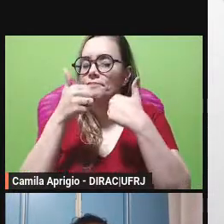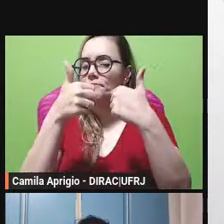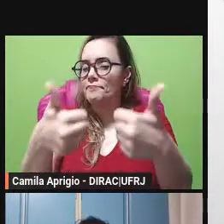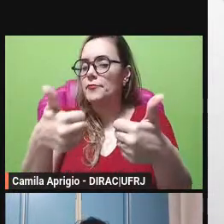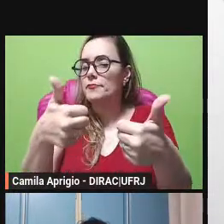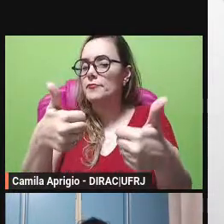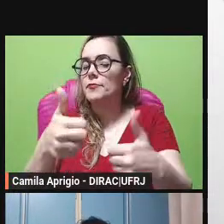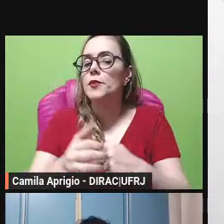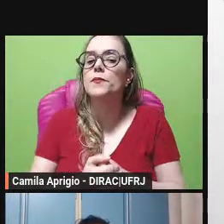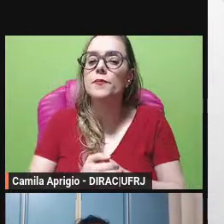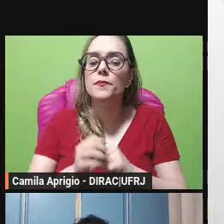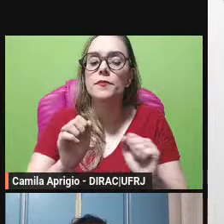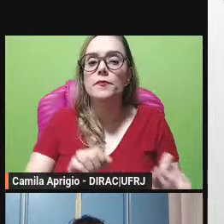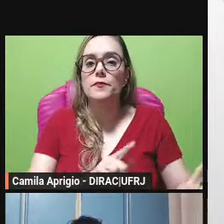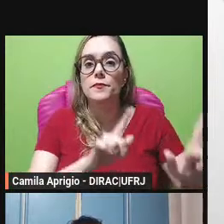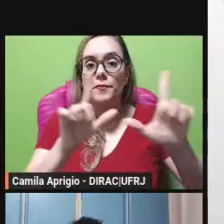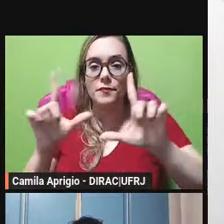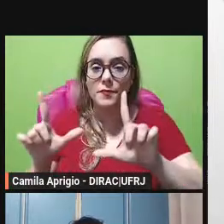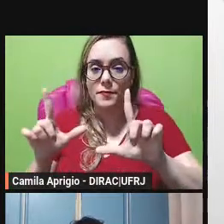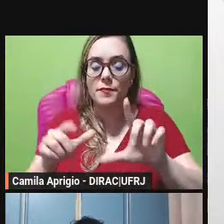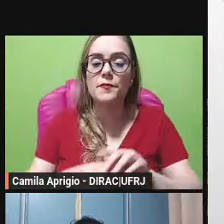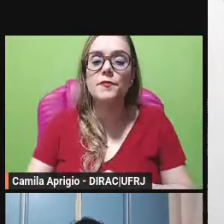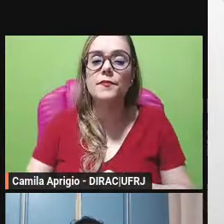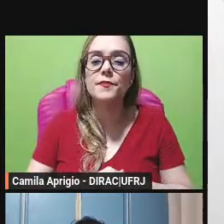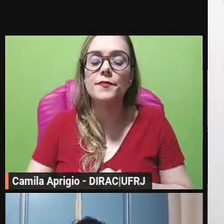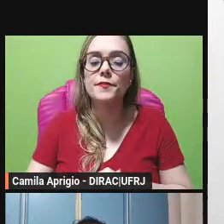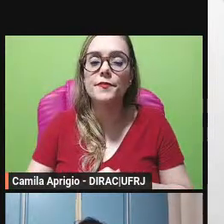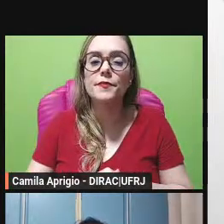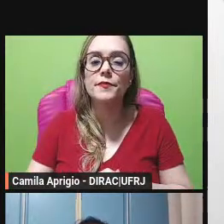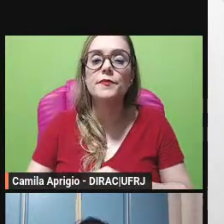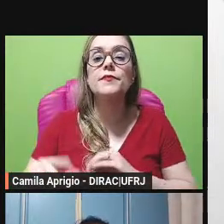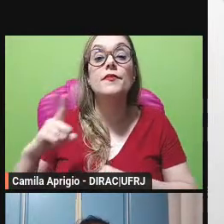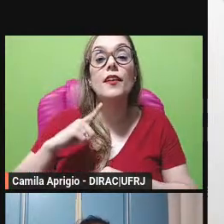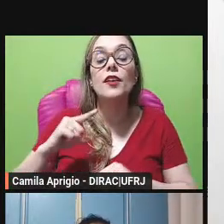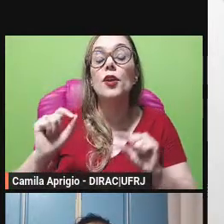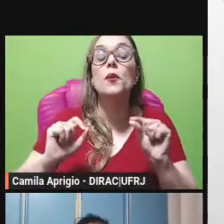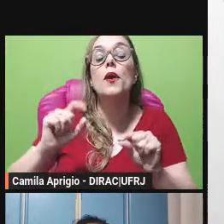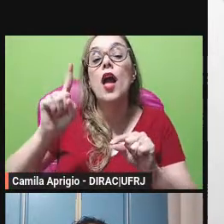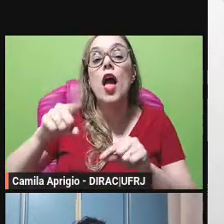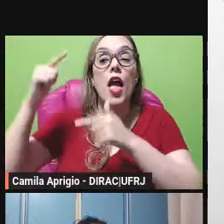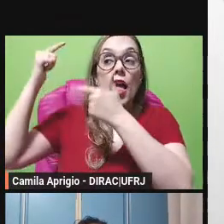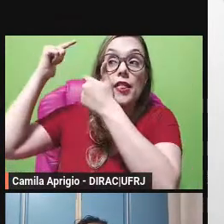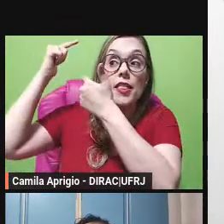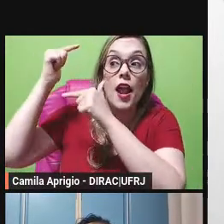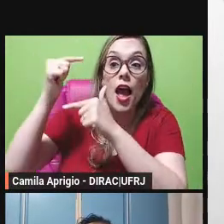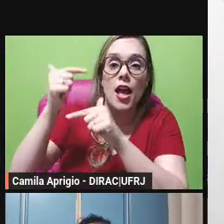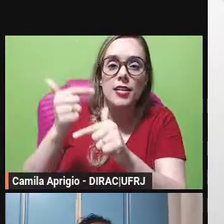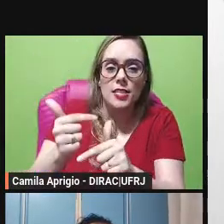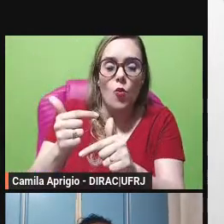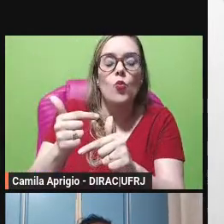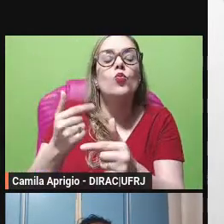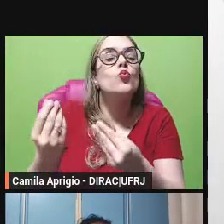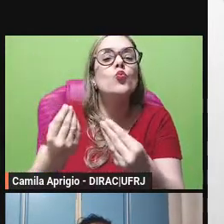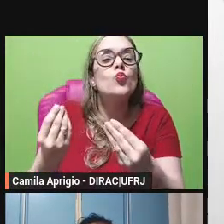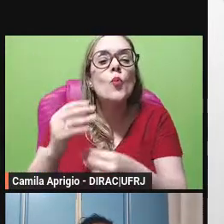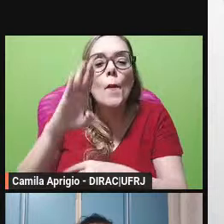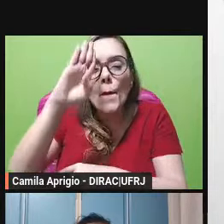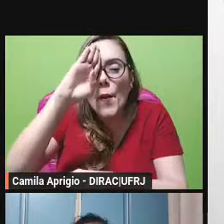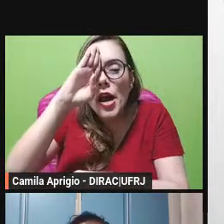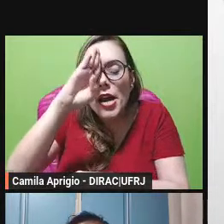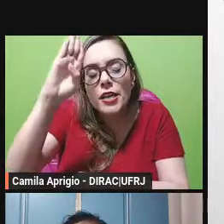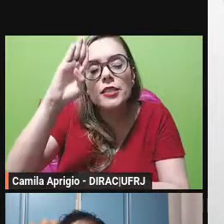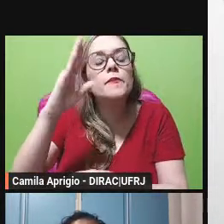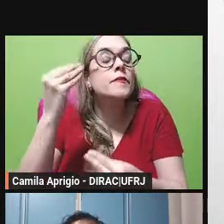seguinte já na imagem seguinte tem aí esses três expoentes da fábula não é?